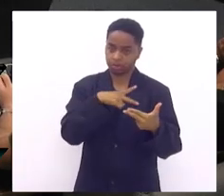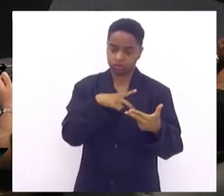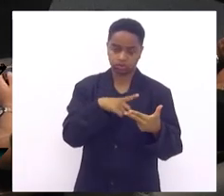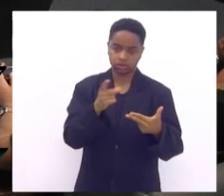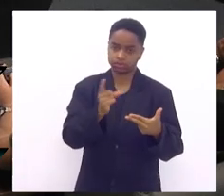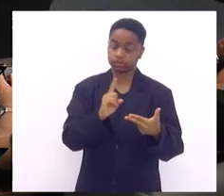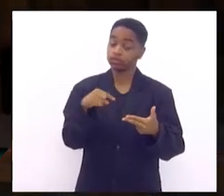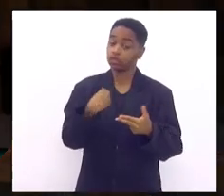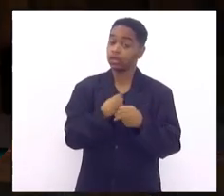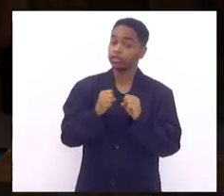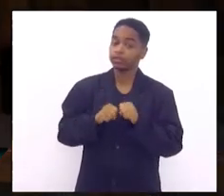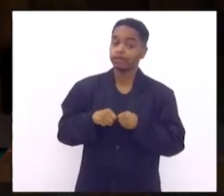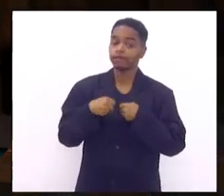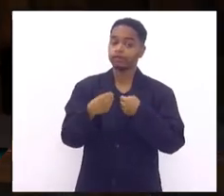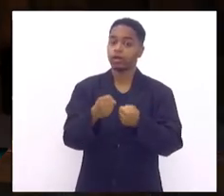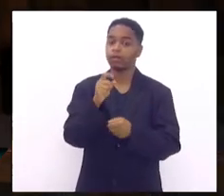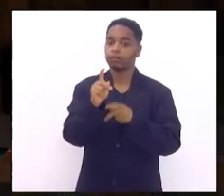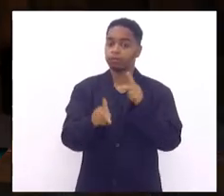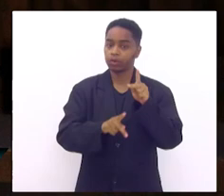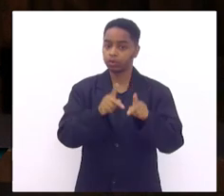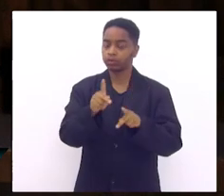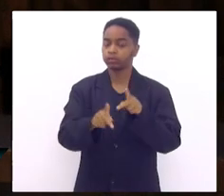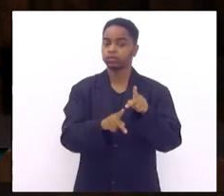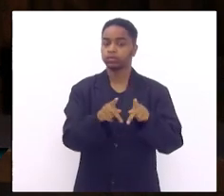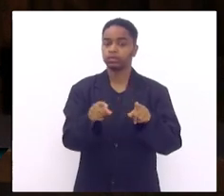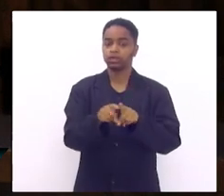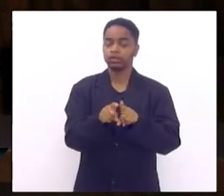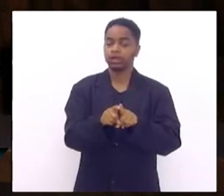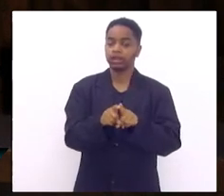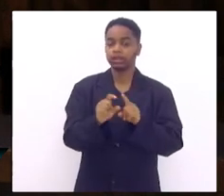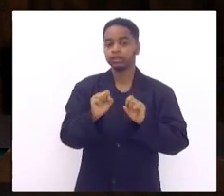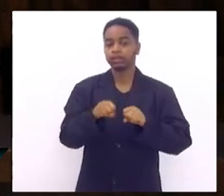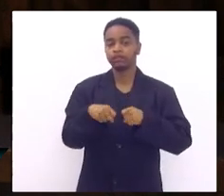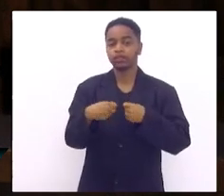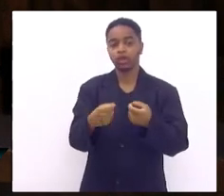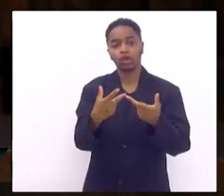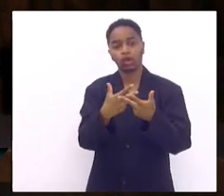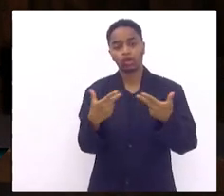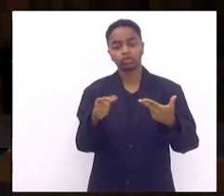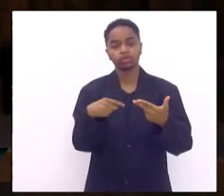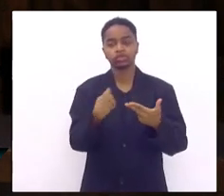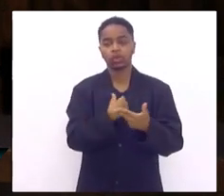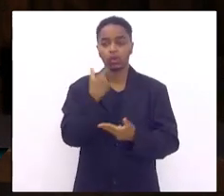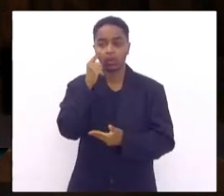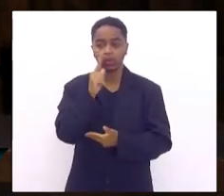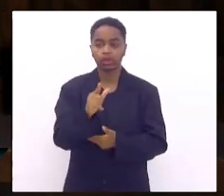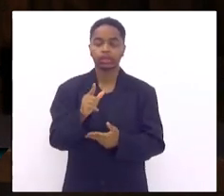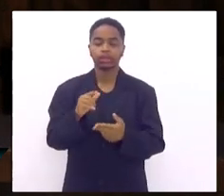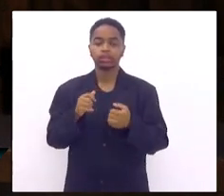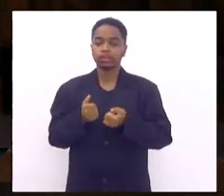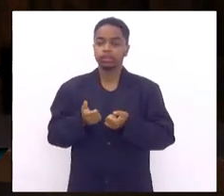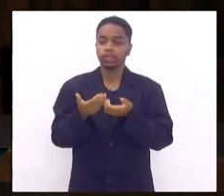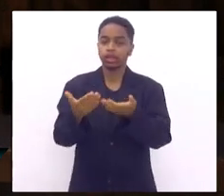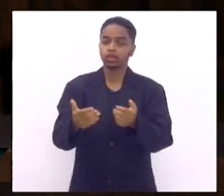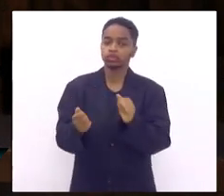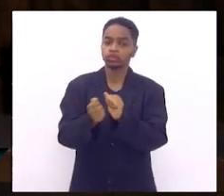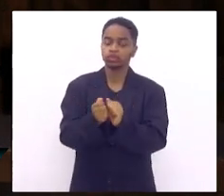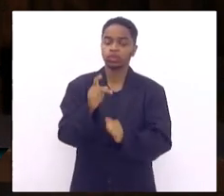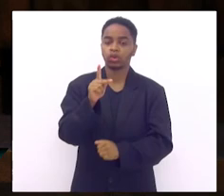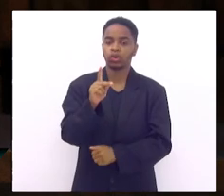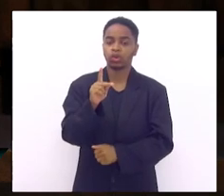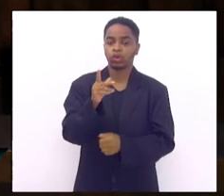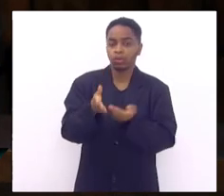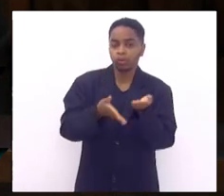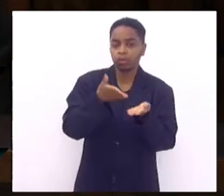defendendo a população e aquilo que a gente pode oferecer através da podologia é para ajudar as pessoas